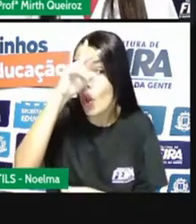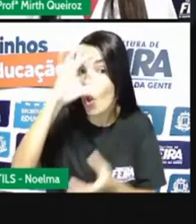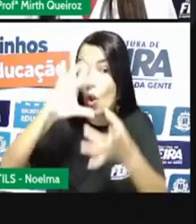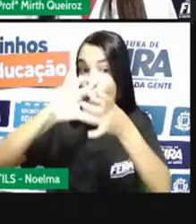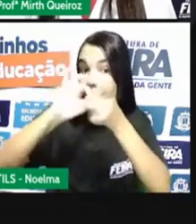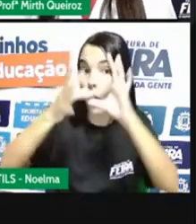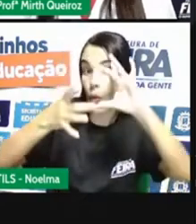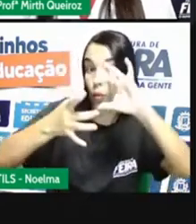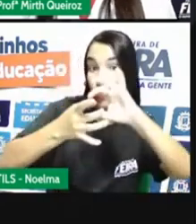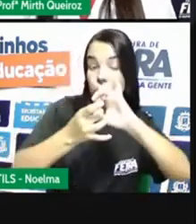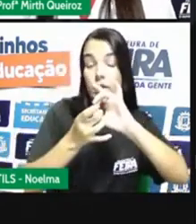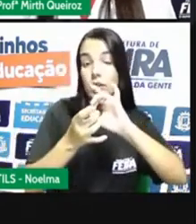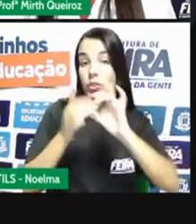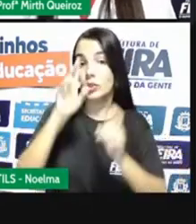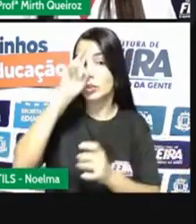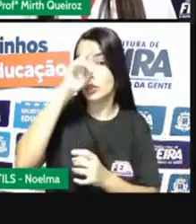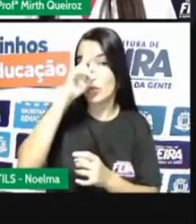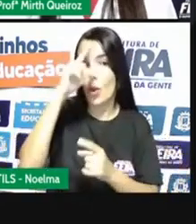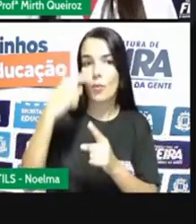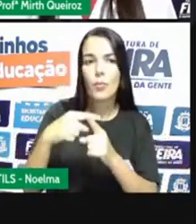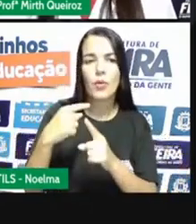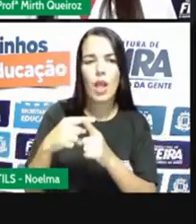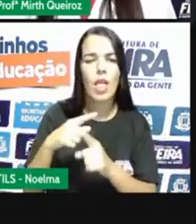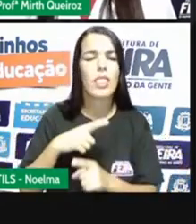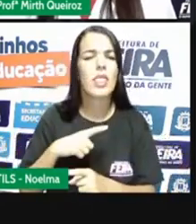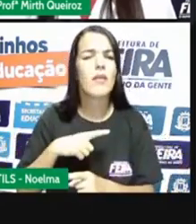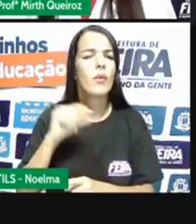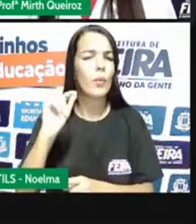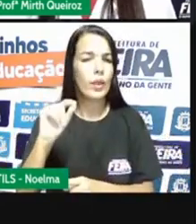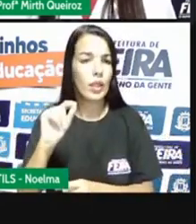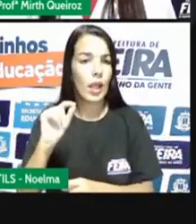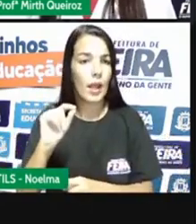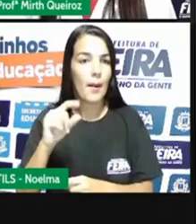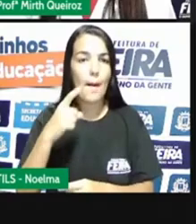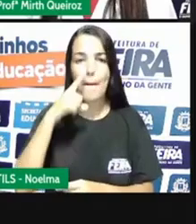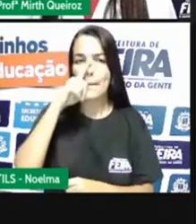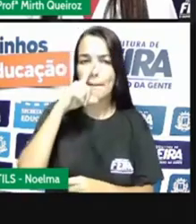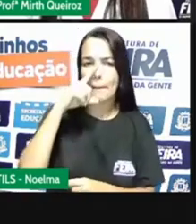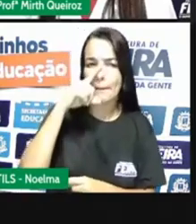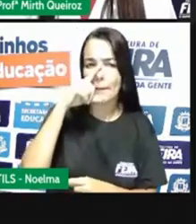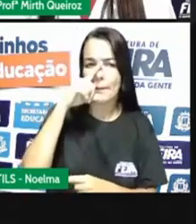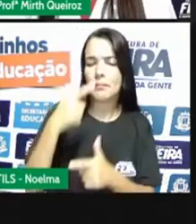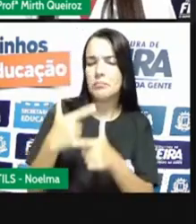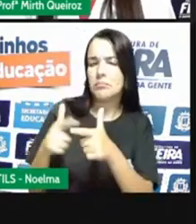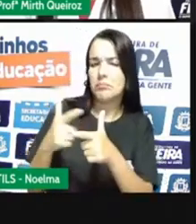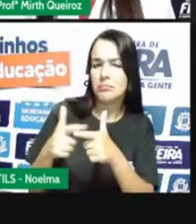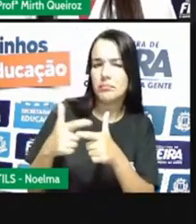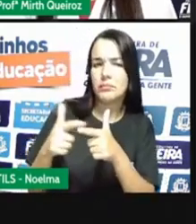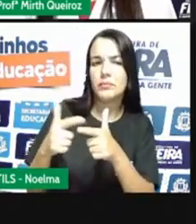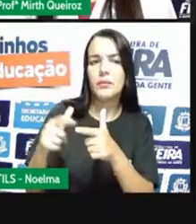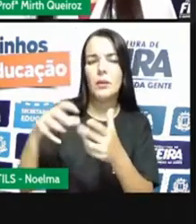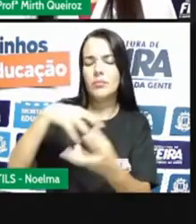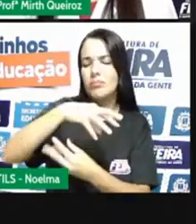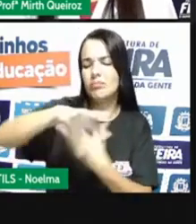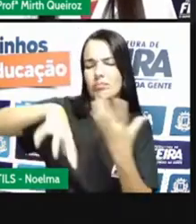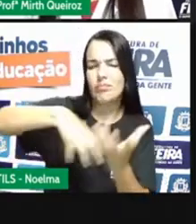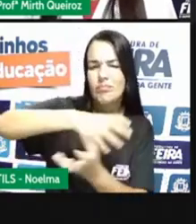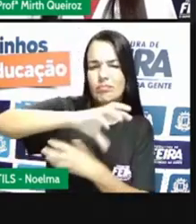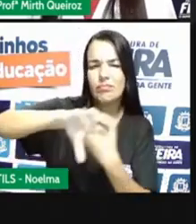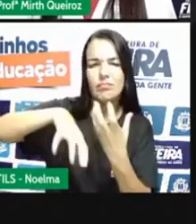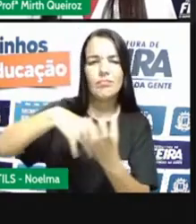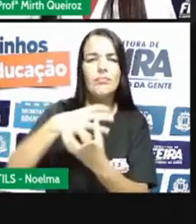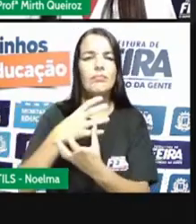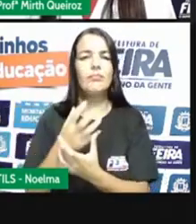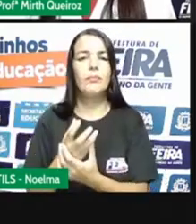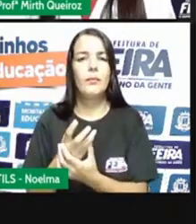que houve uma crise da cana-do-açúcar, né? Aí dentro do ciclo aí da cana-de-açúcar. Foi o quê? Quando